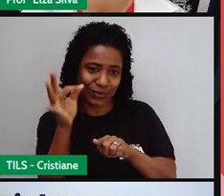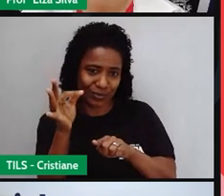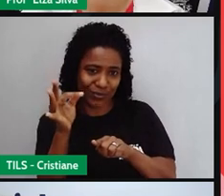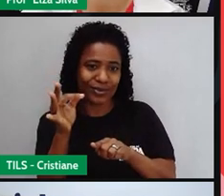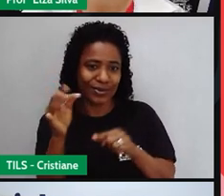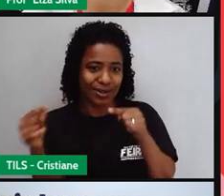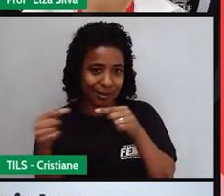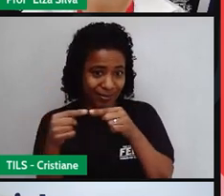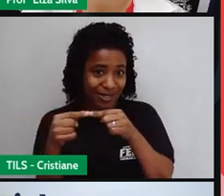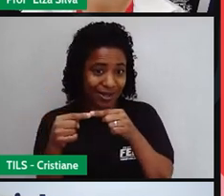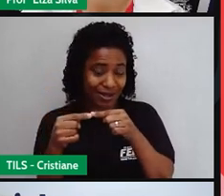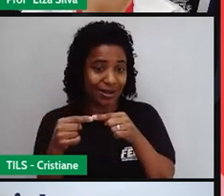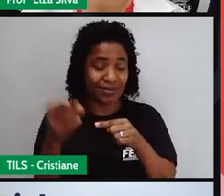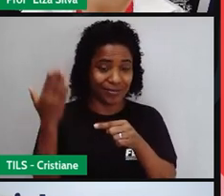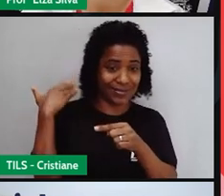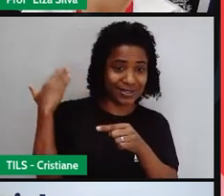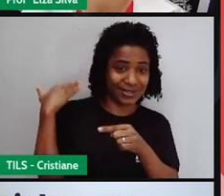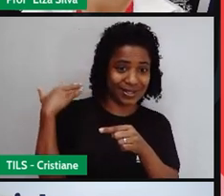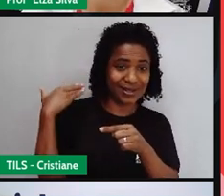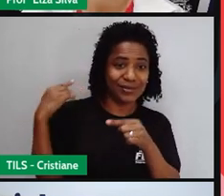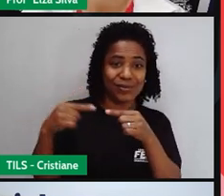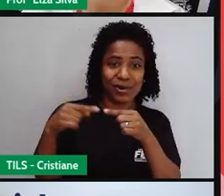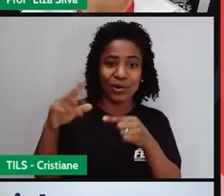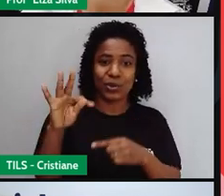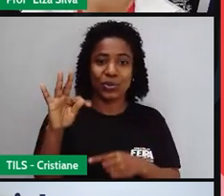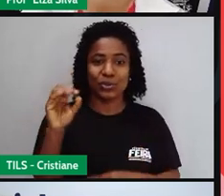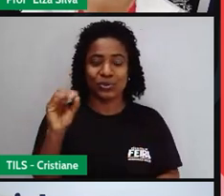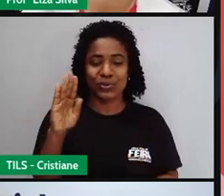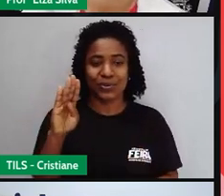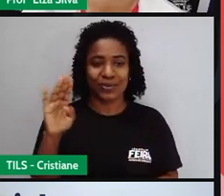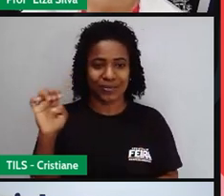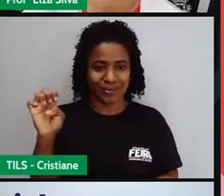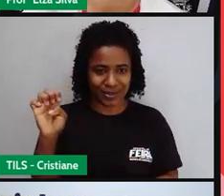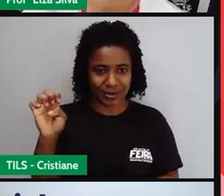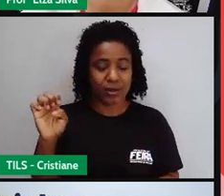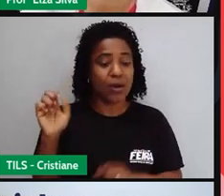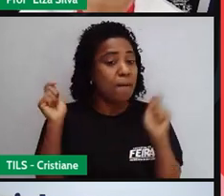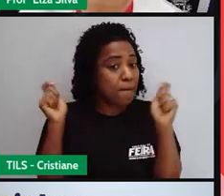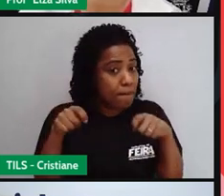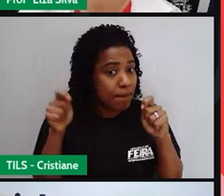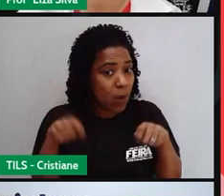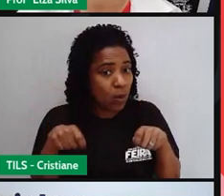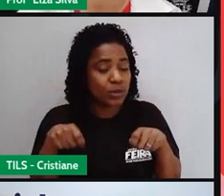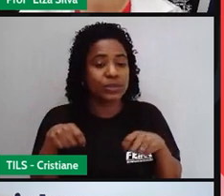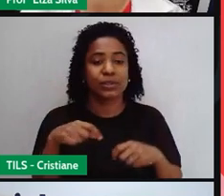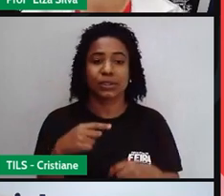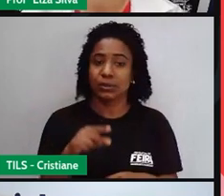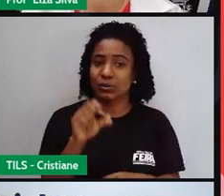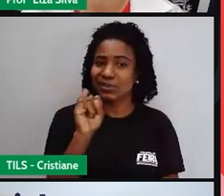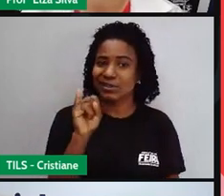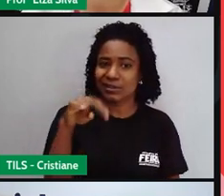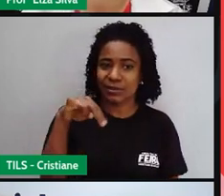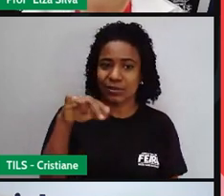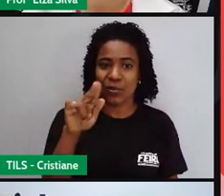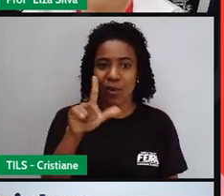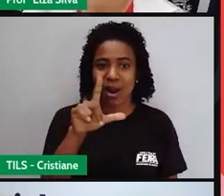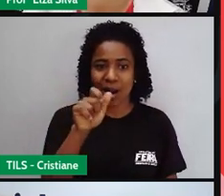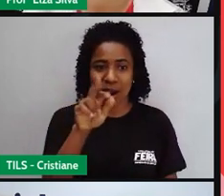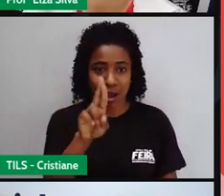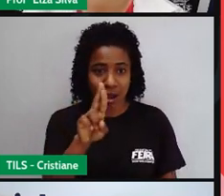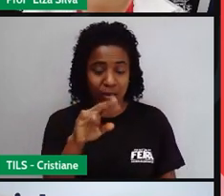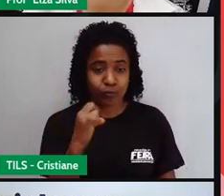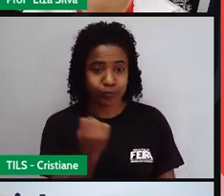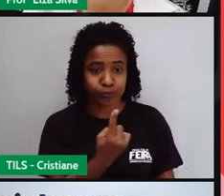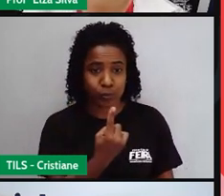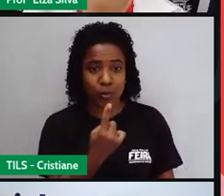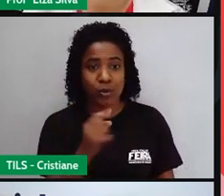passado. Então, perceba que esse are, ele pode ser usado tanto no singular quanto no plural, né, porque o sujeito aí é You,